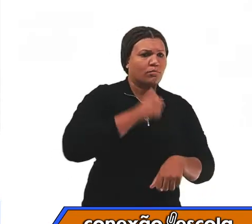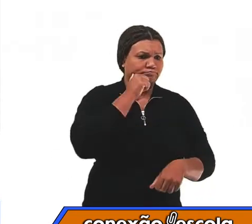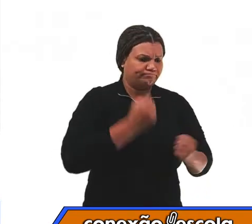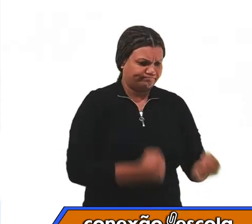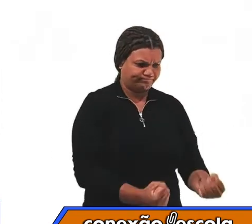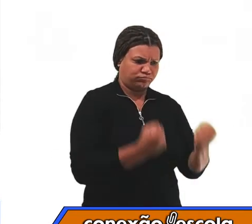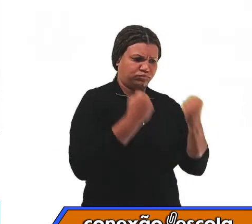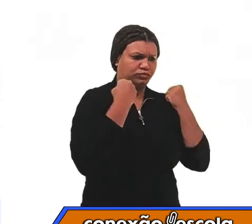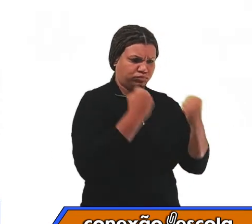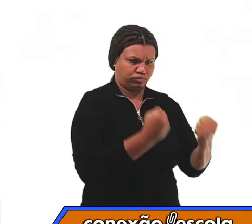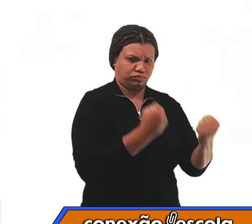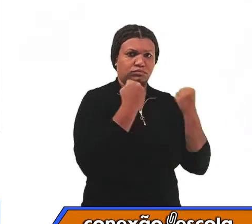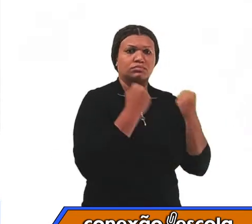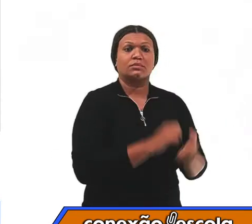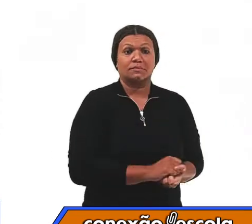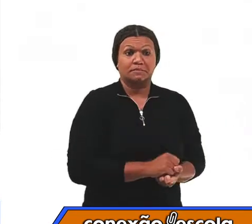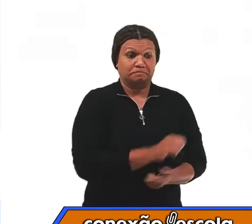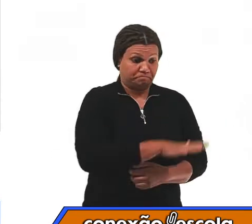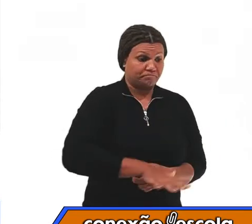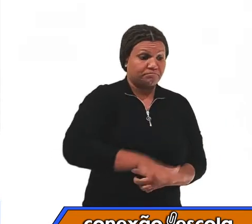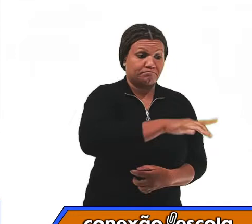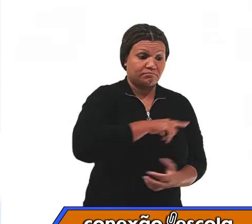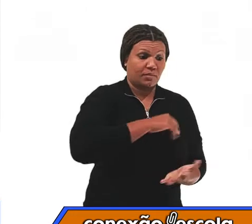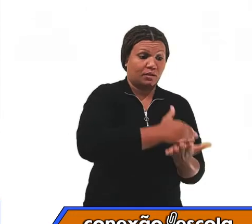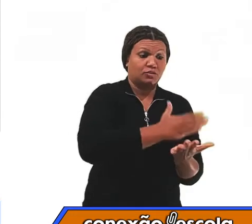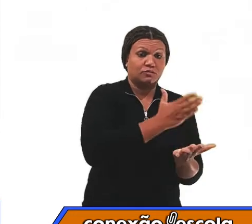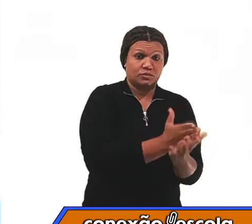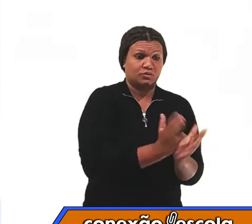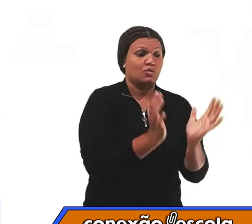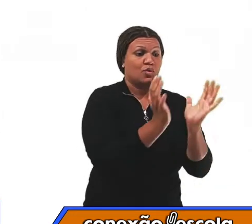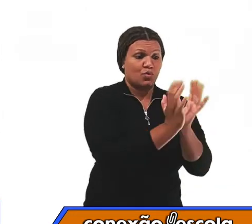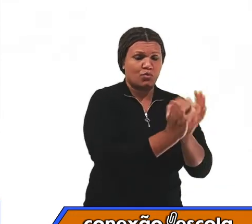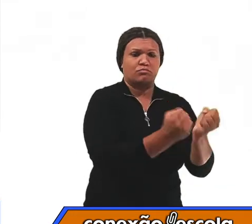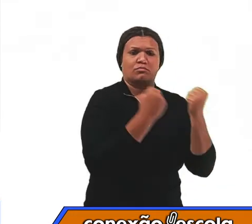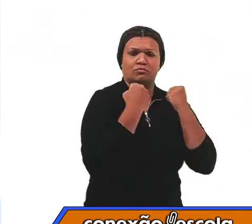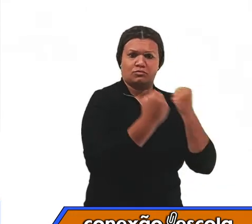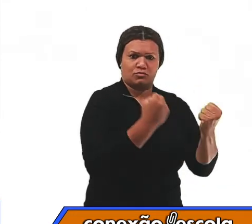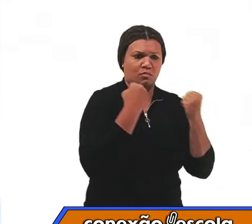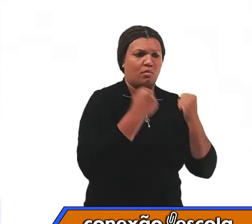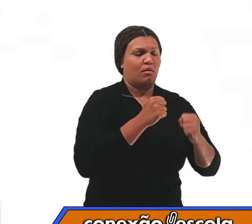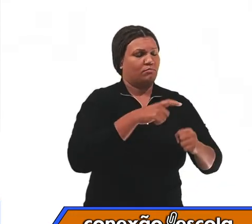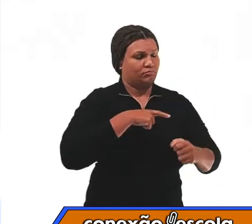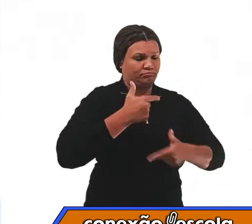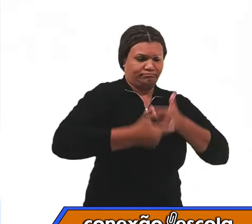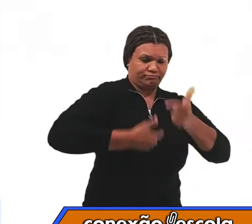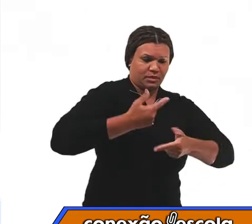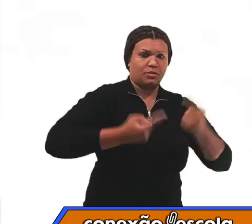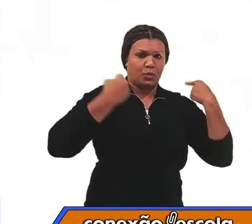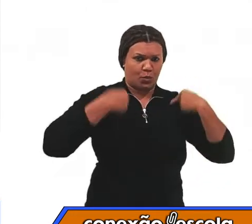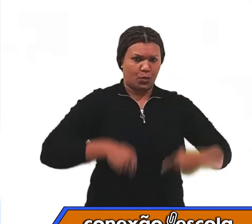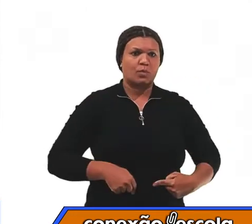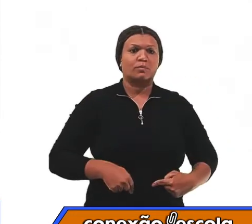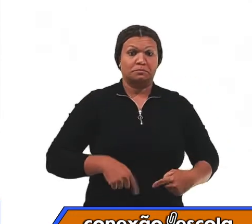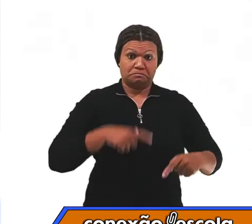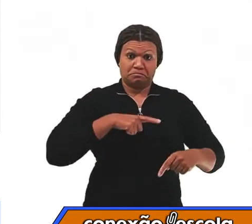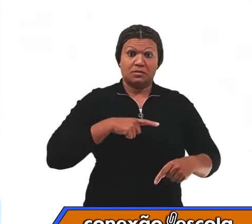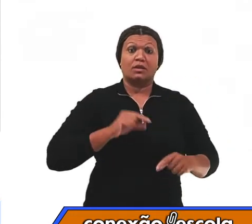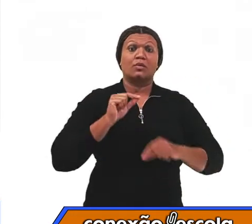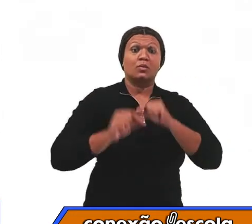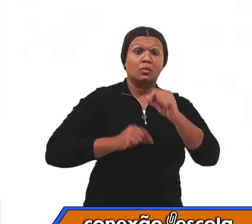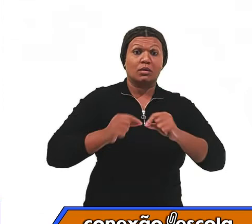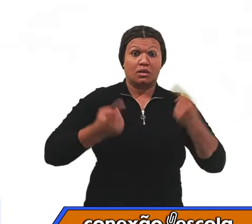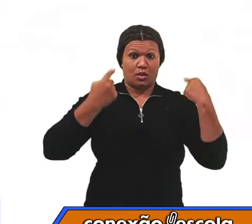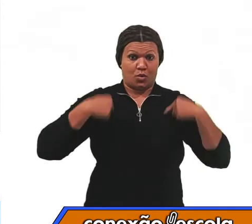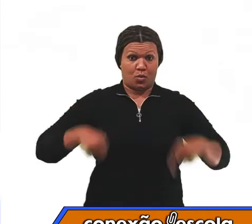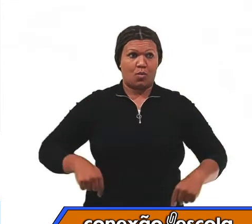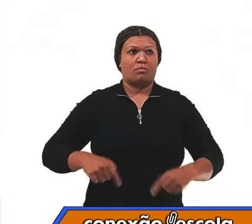Esses aparelhos são divididos de acordo com os grupos musculares trabalhados. Assim, temos exercícios para o peito,